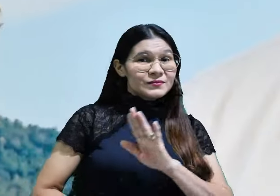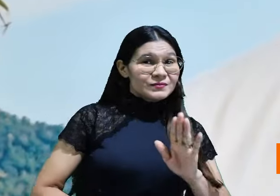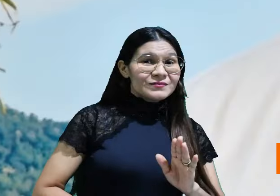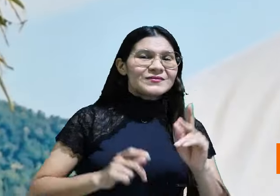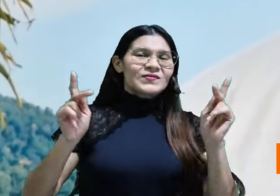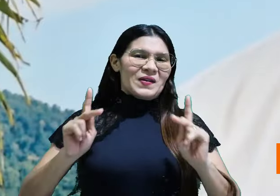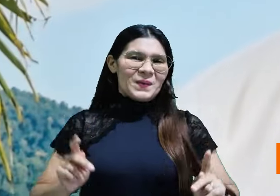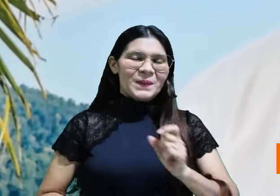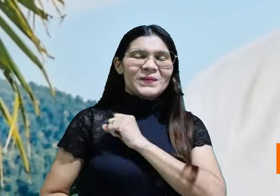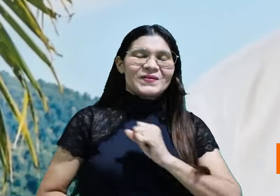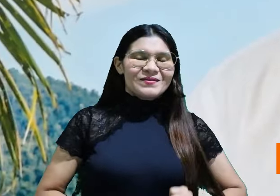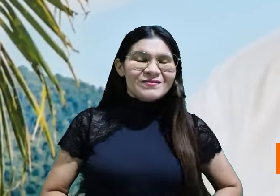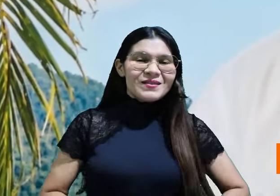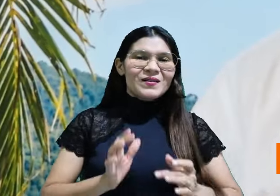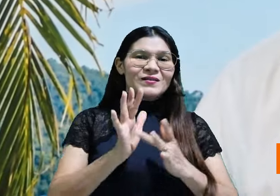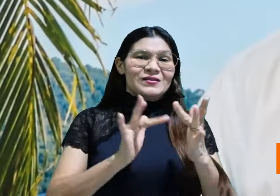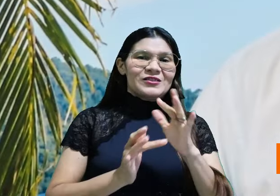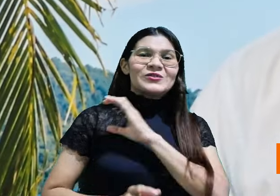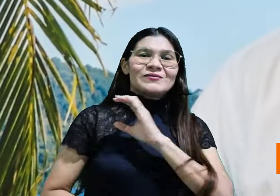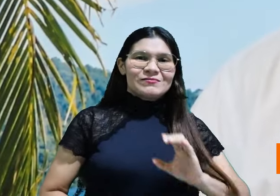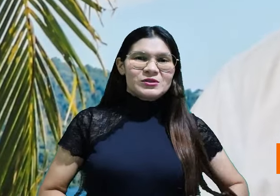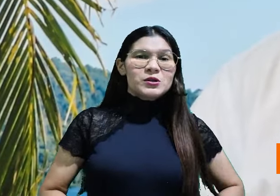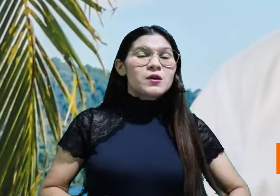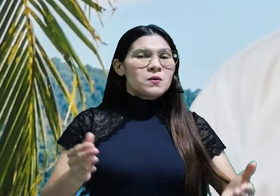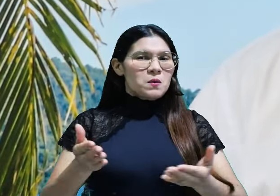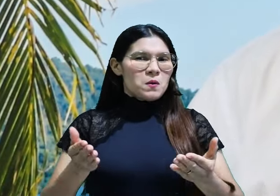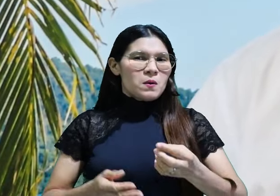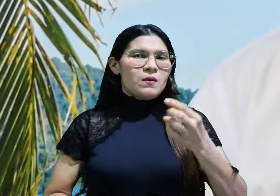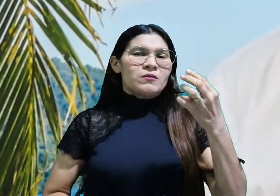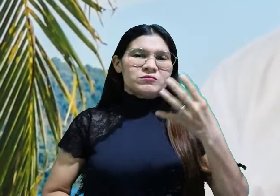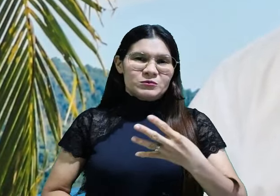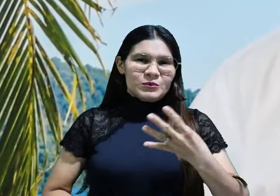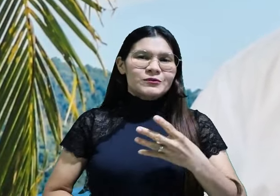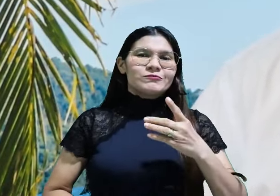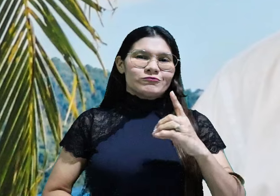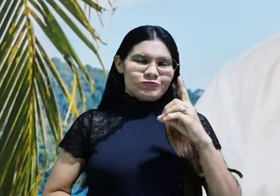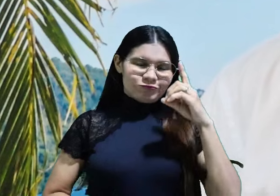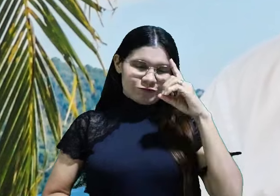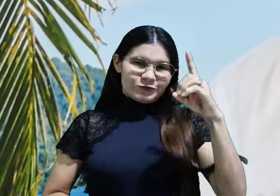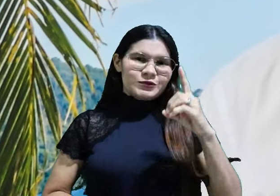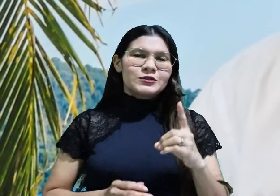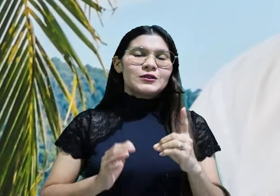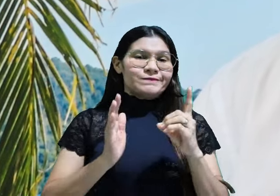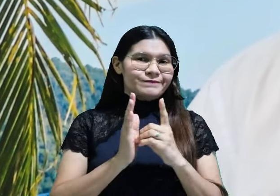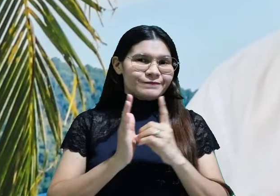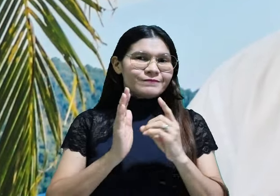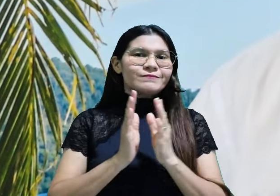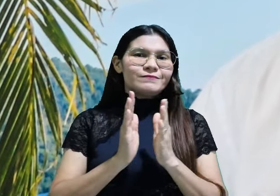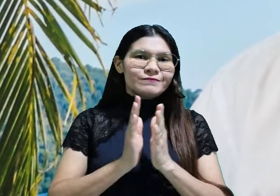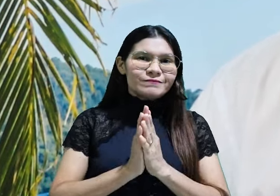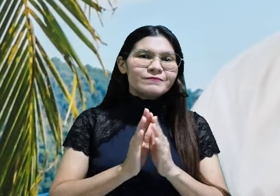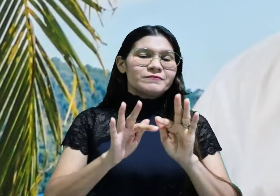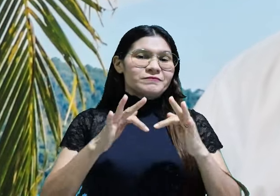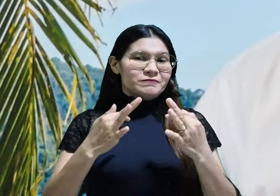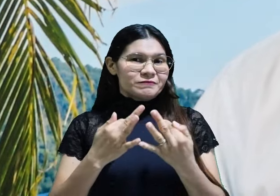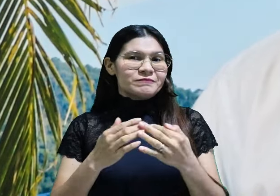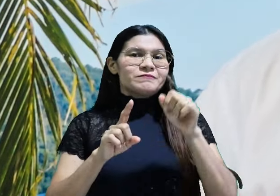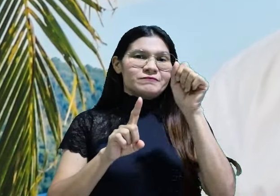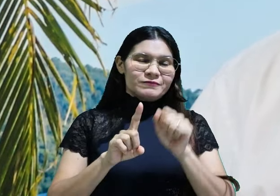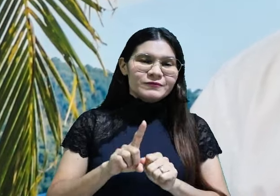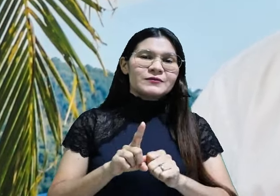Olá, a paz do Senhor Jesus Cristo. Chegamos ao quarto dia do nosso devocional Mês da Família 2024